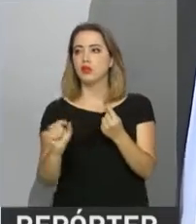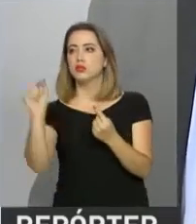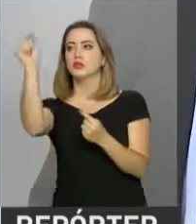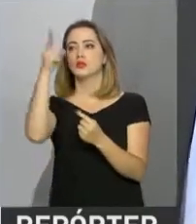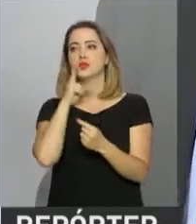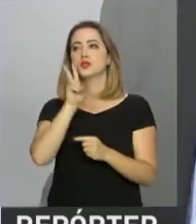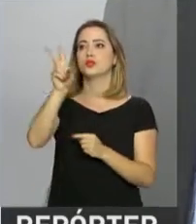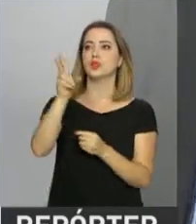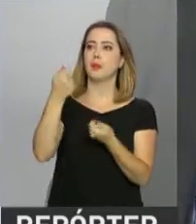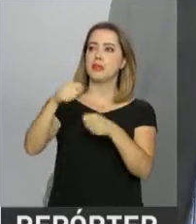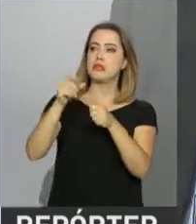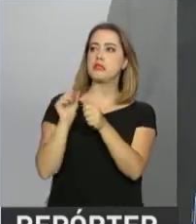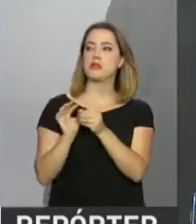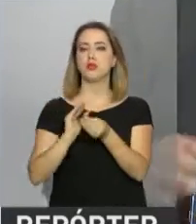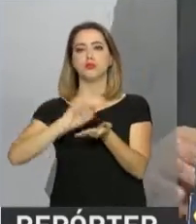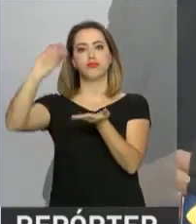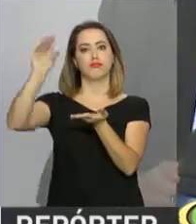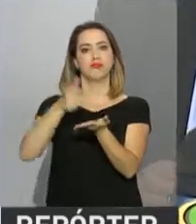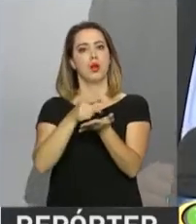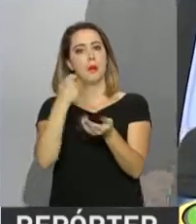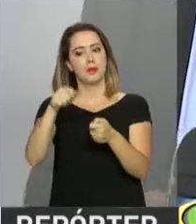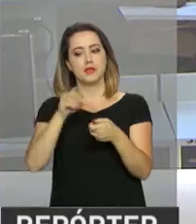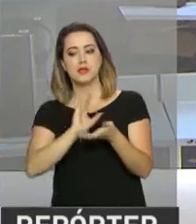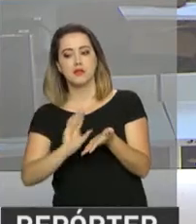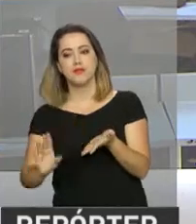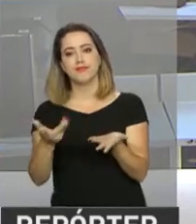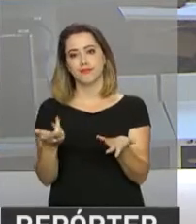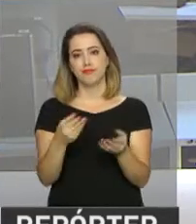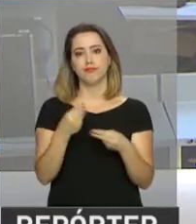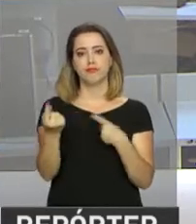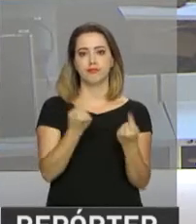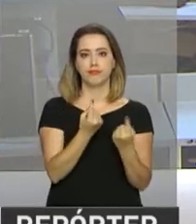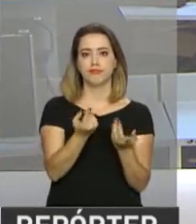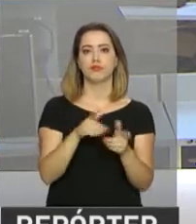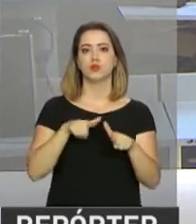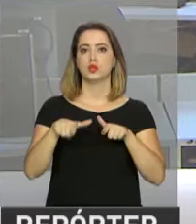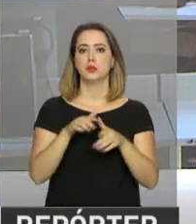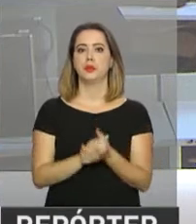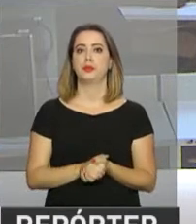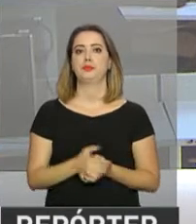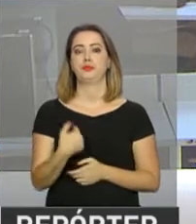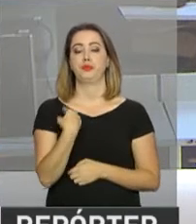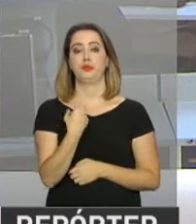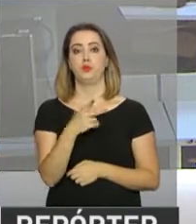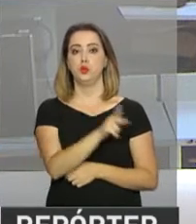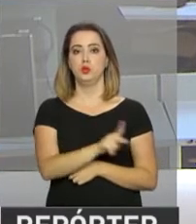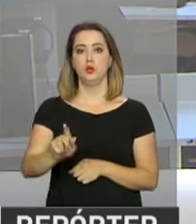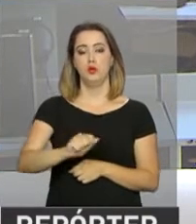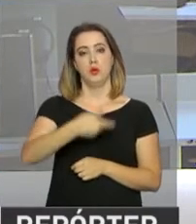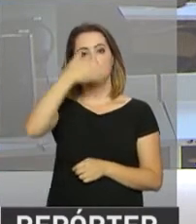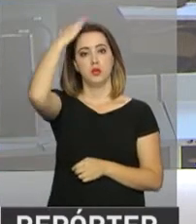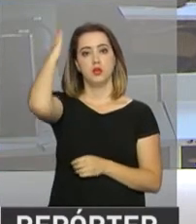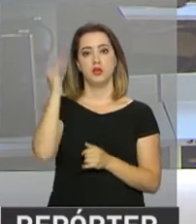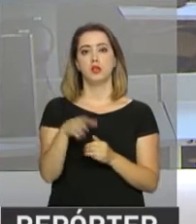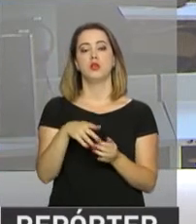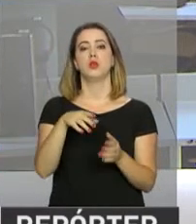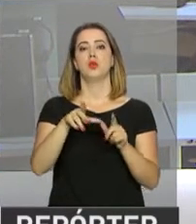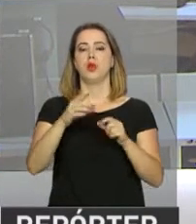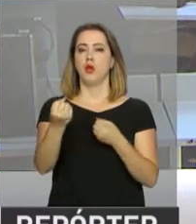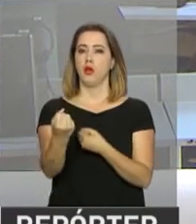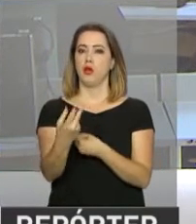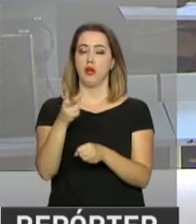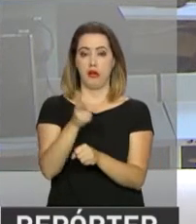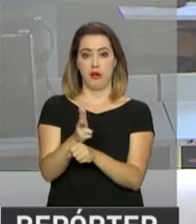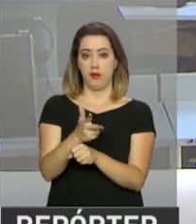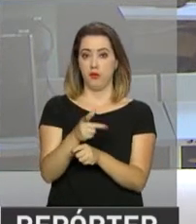de cada região e de cada estado, nós estamos agendo. E o presidente Michel Temer gravou uma mensagem para os prefeitos sobre